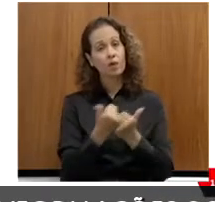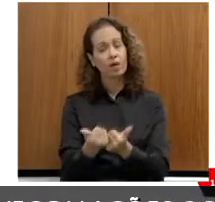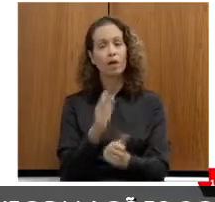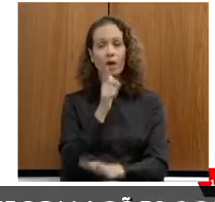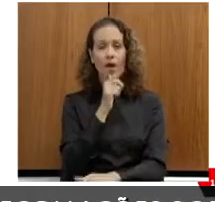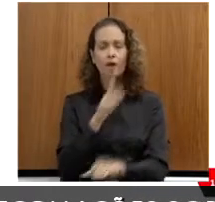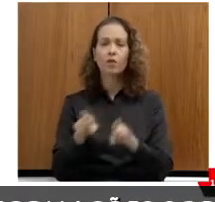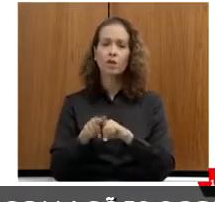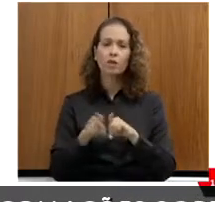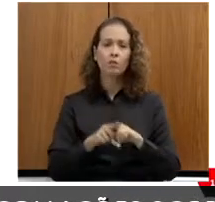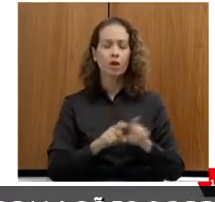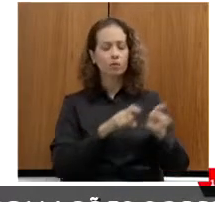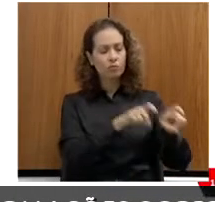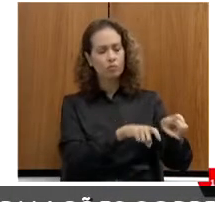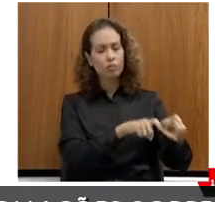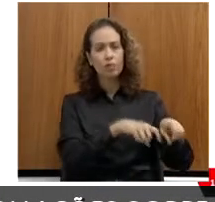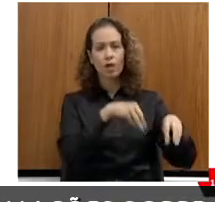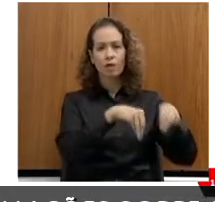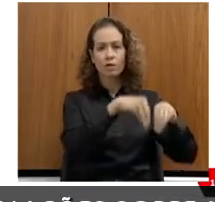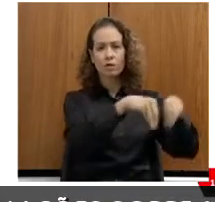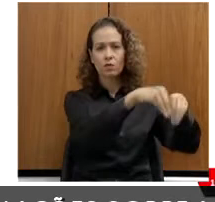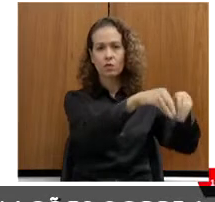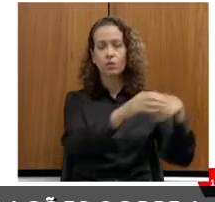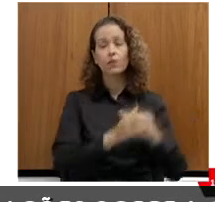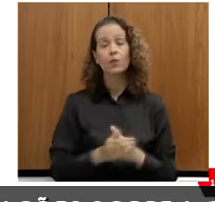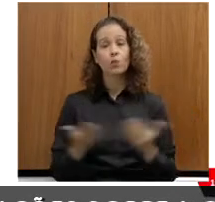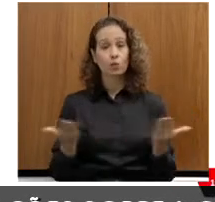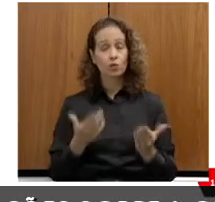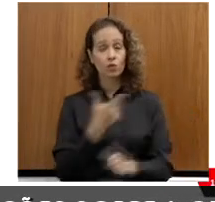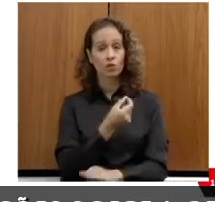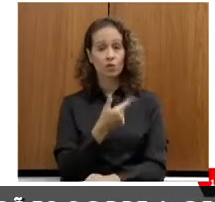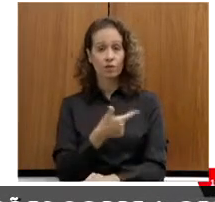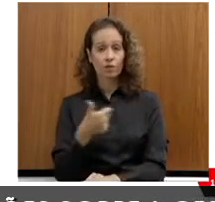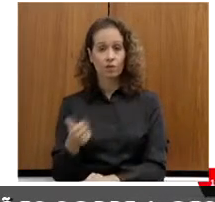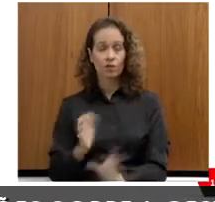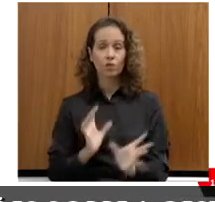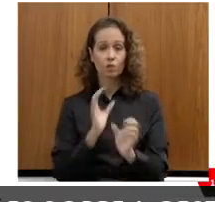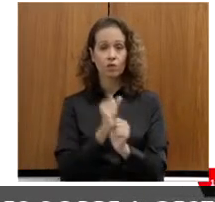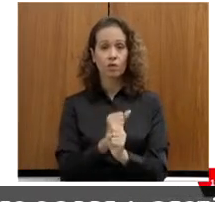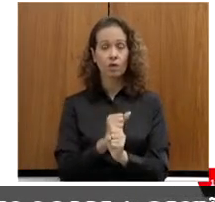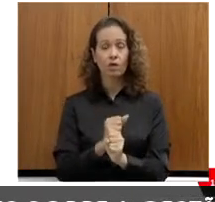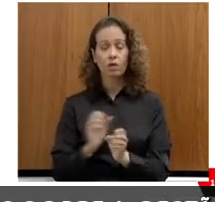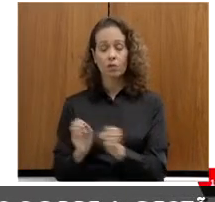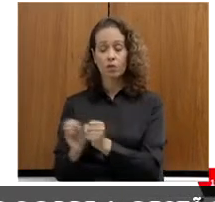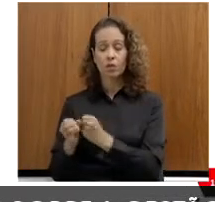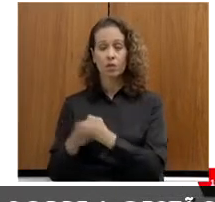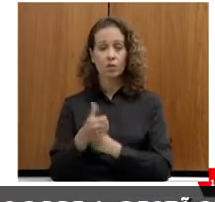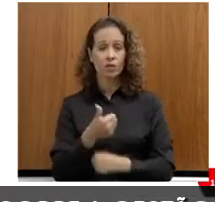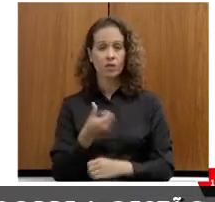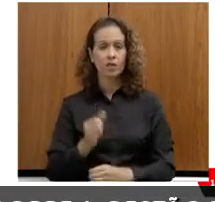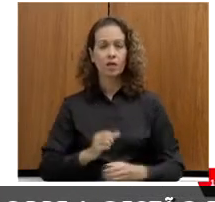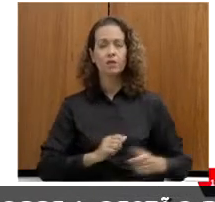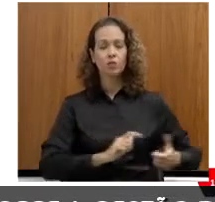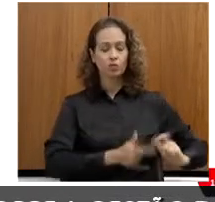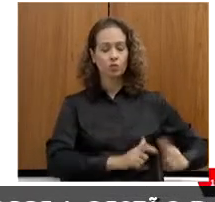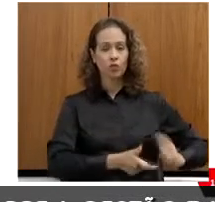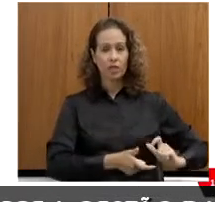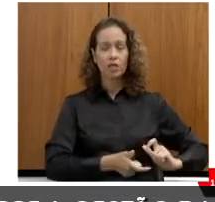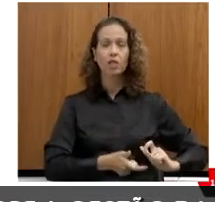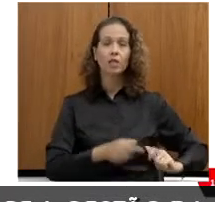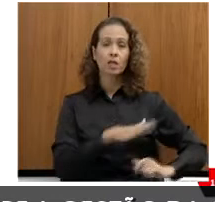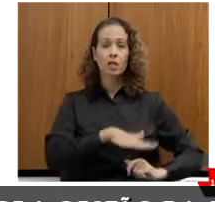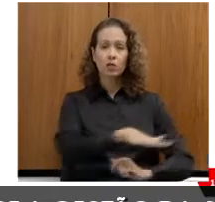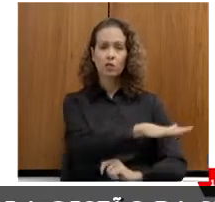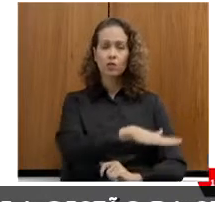agricultura. E com isso, hoje, em 2021, nos 16 municípios da região do Mucuri, nós entregamos nove